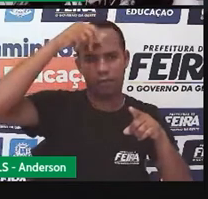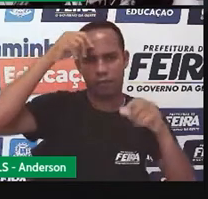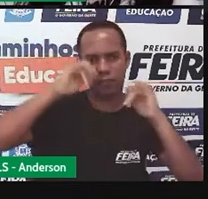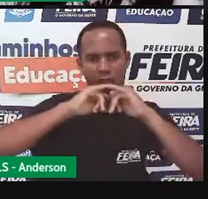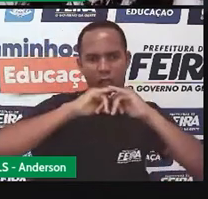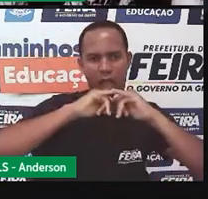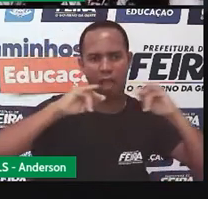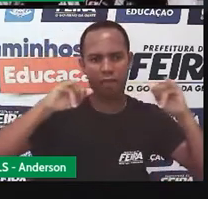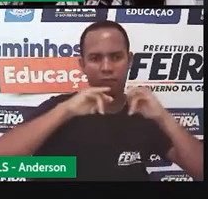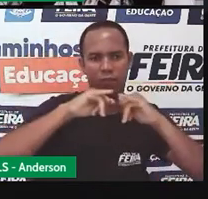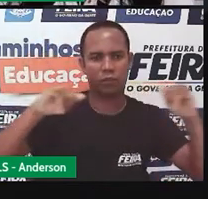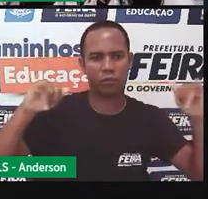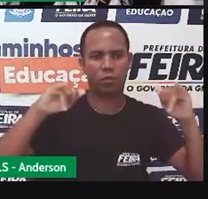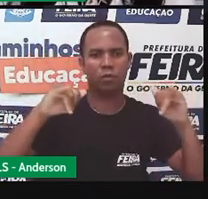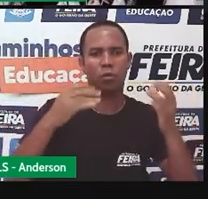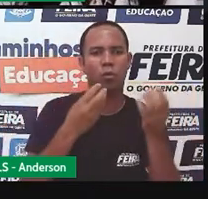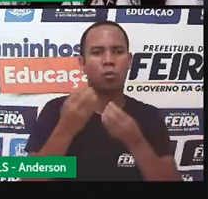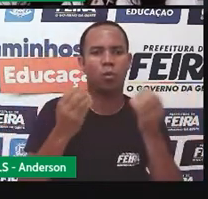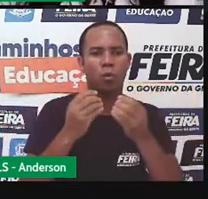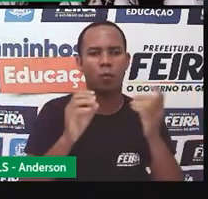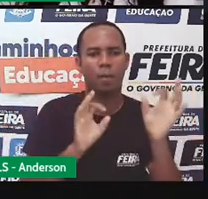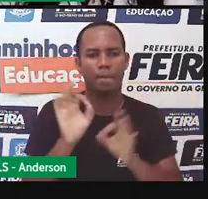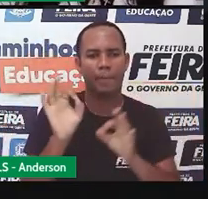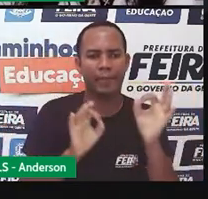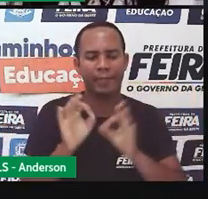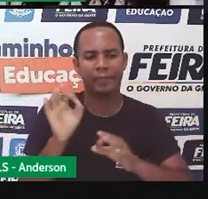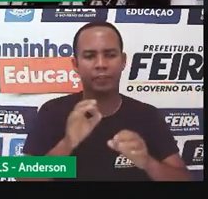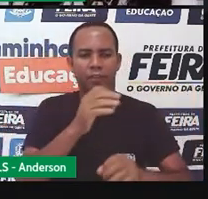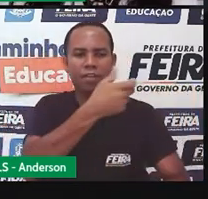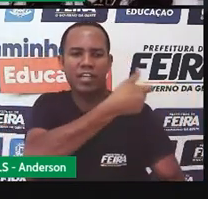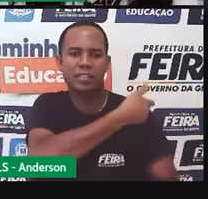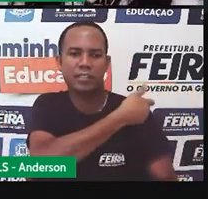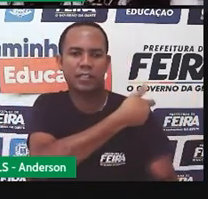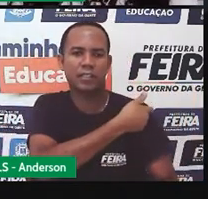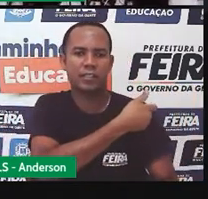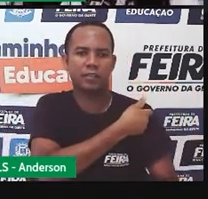anunciou o plano de vacinação da gente.